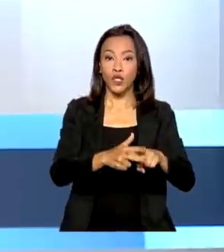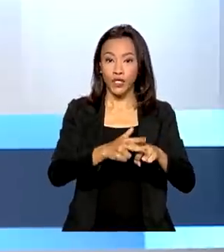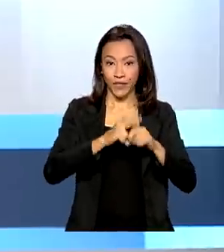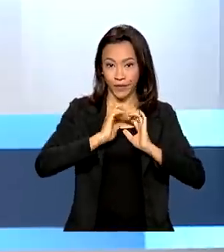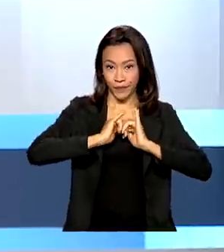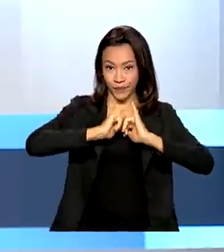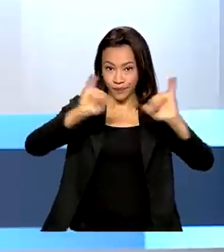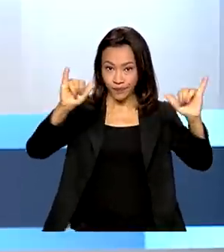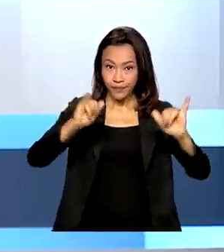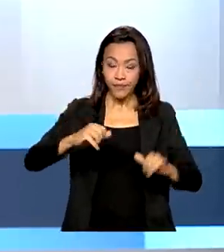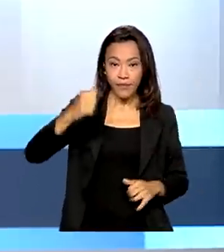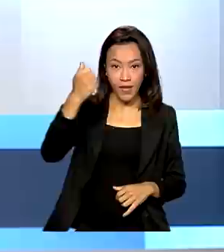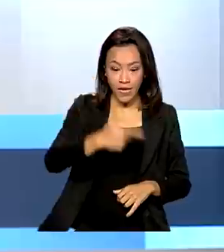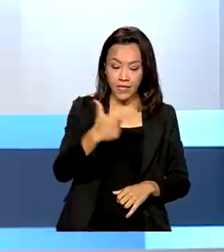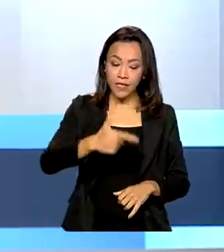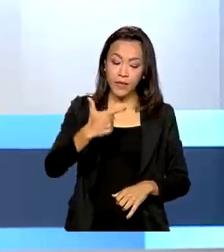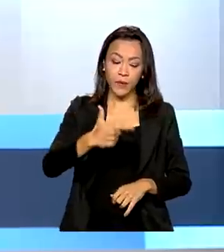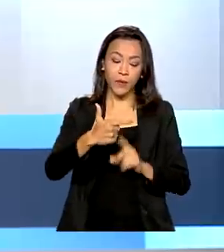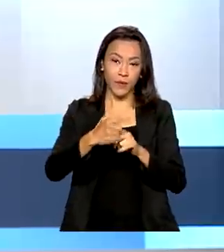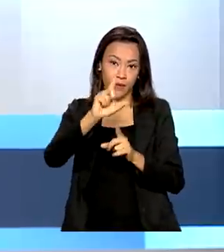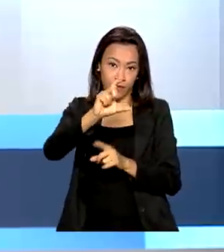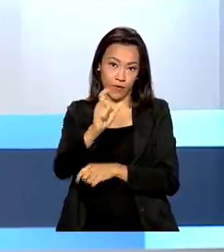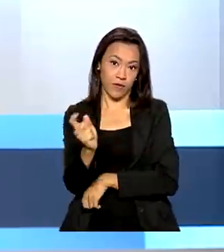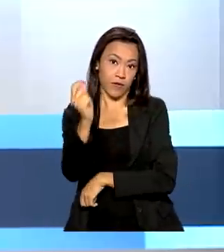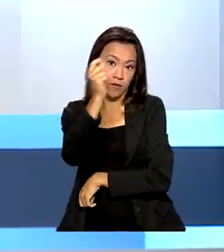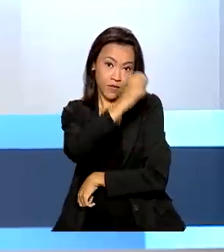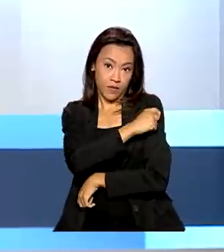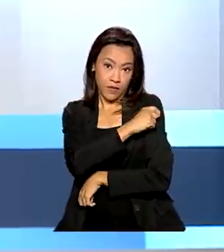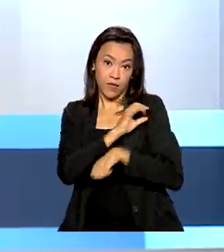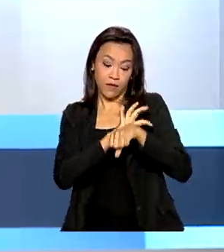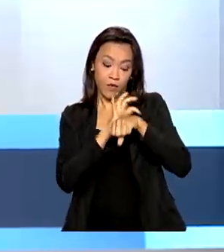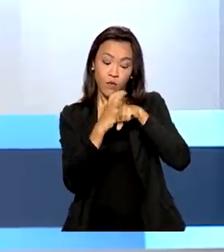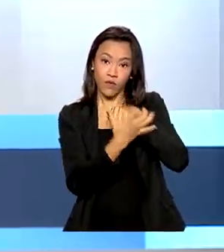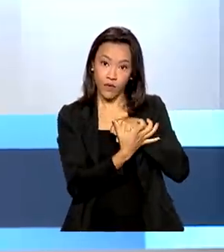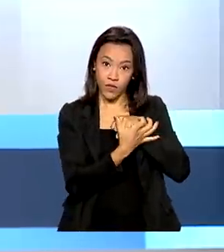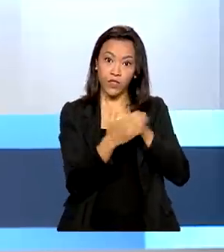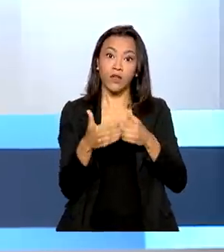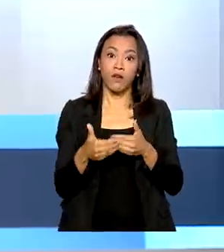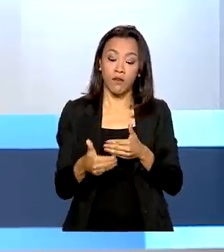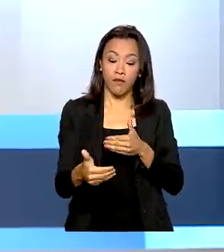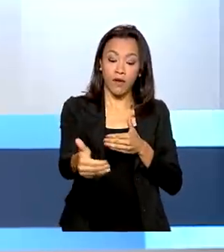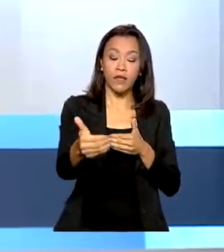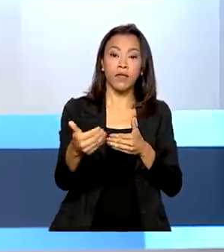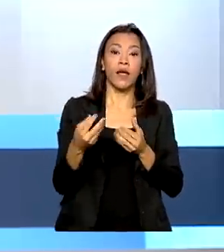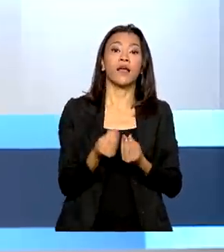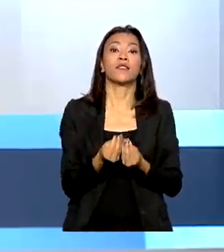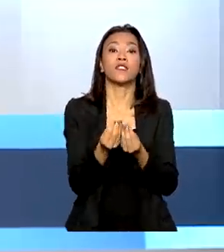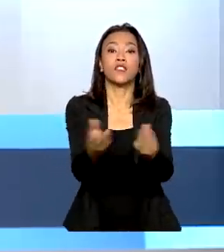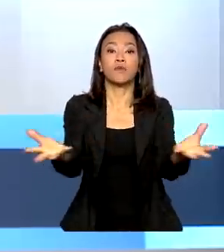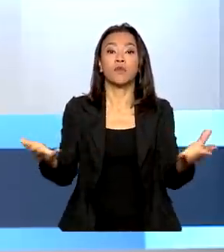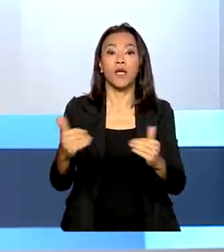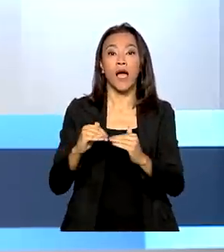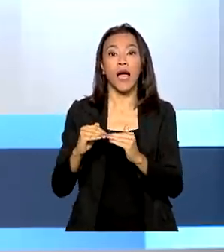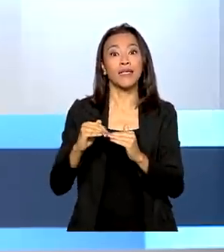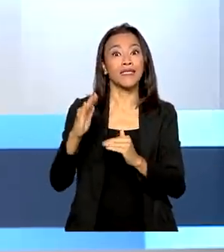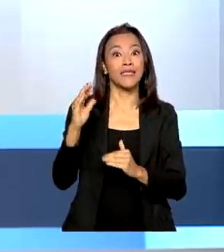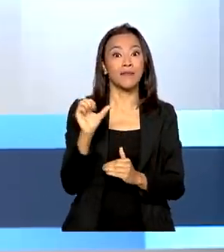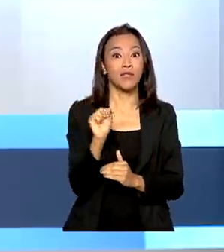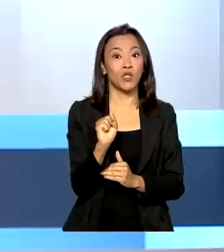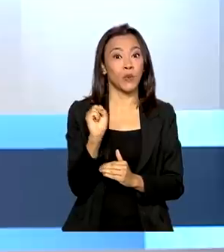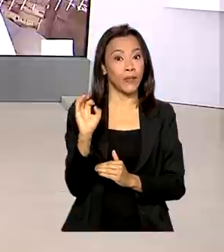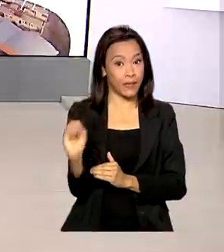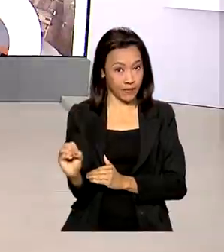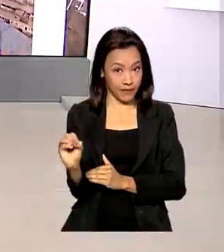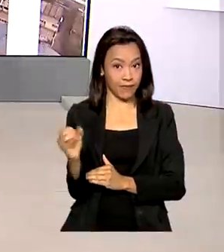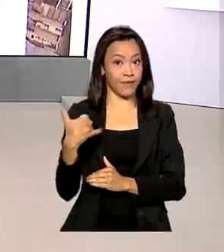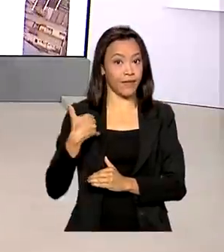segunda dose de reforço da vacina contra a Covid-19 vai estar disponível para idosos acima de 80 anos.